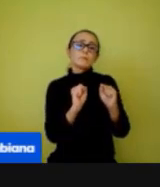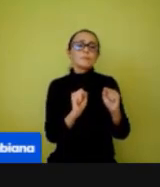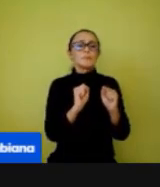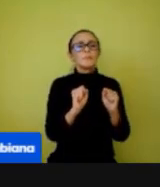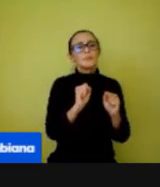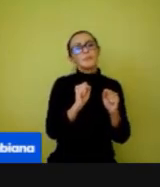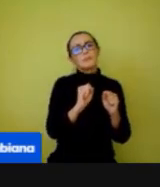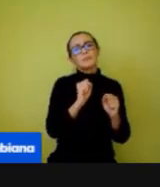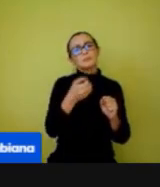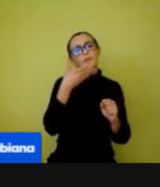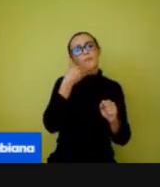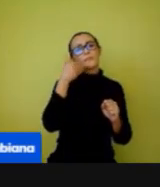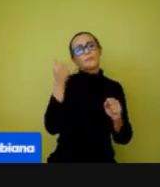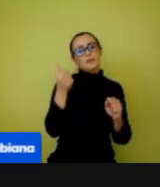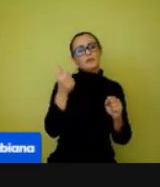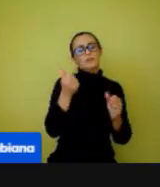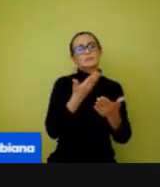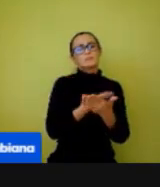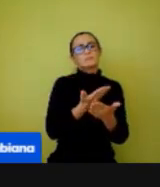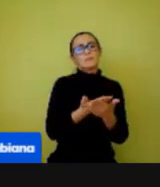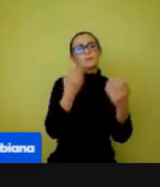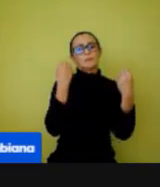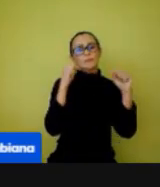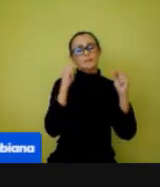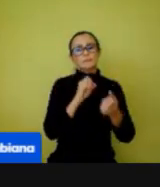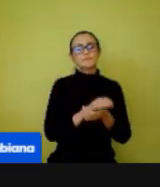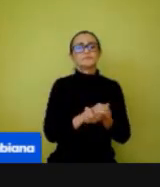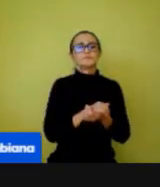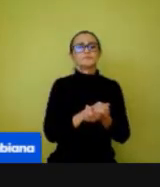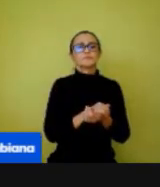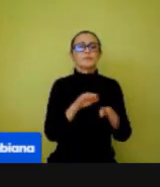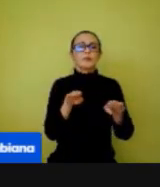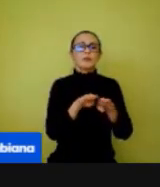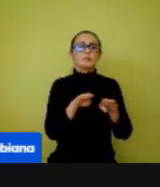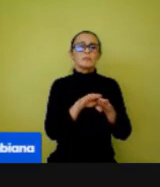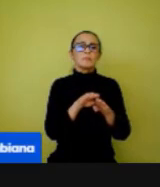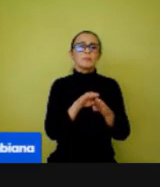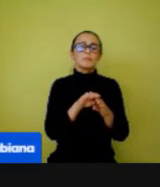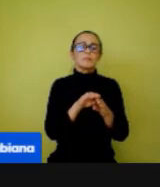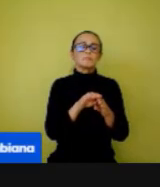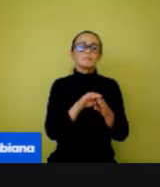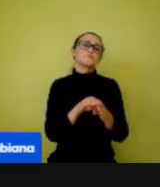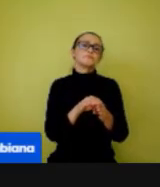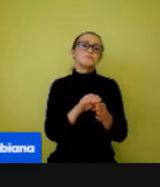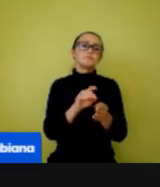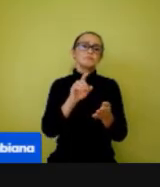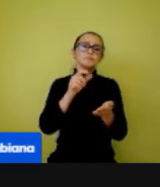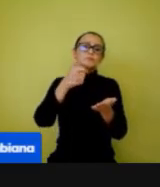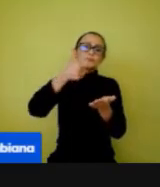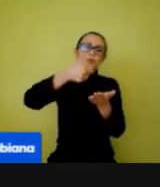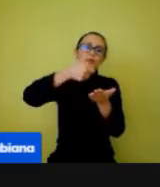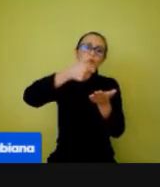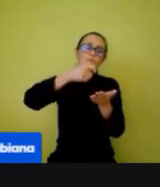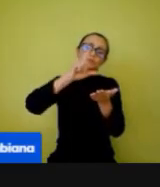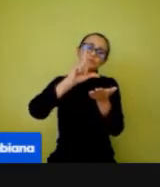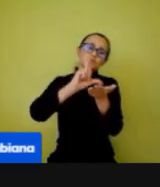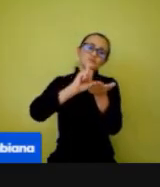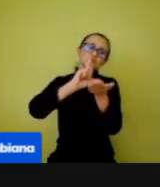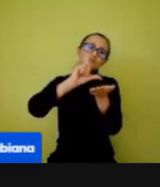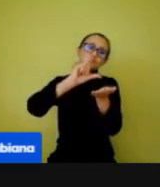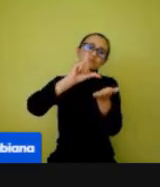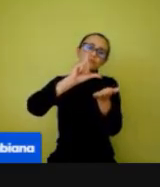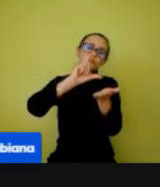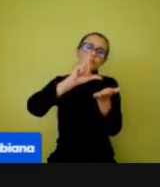pedagógica, tá? O tótem de álcool gel deve estar disponível na quadra, no ginásio, em todos os ambientes de